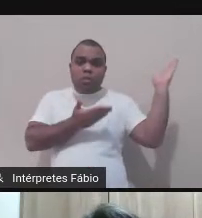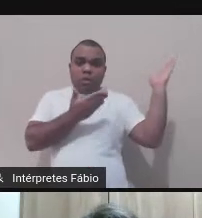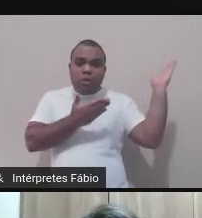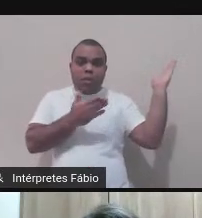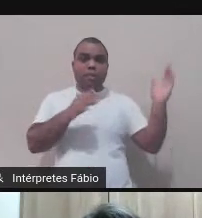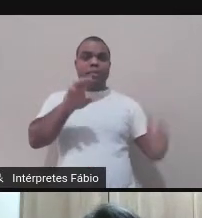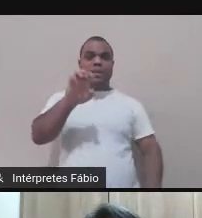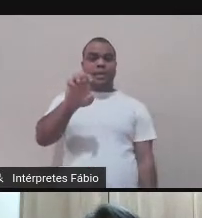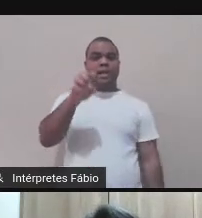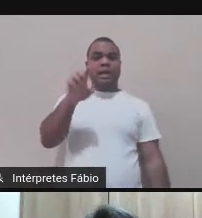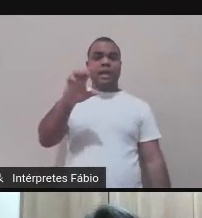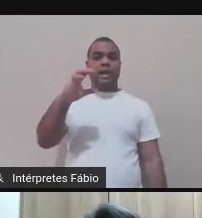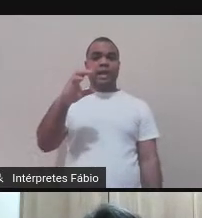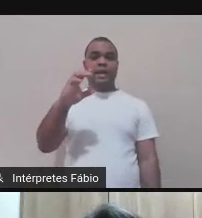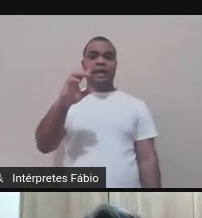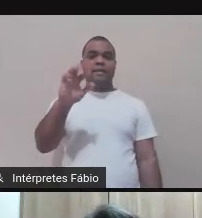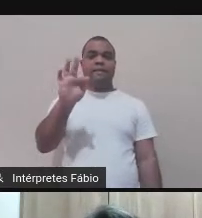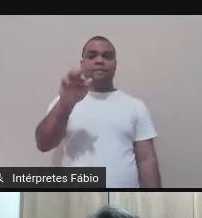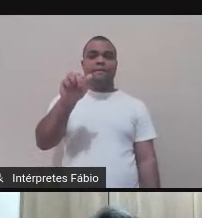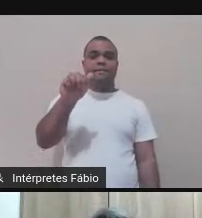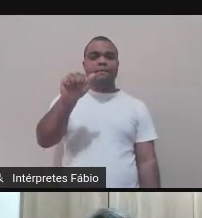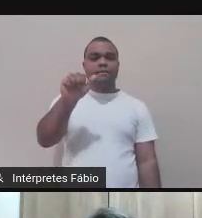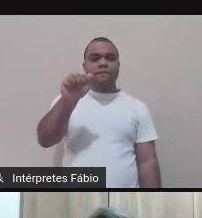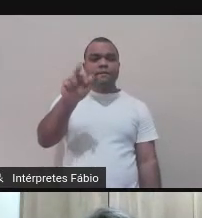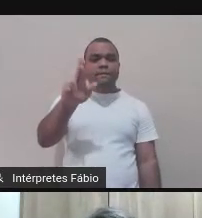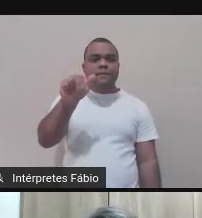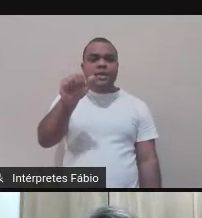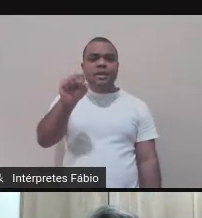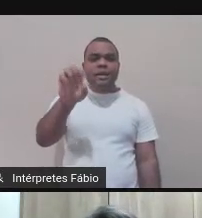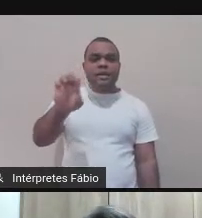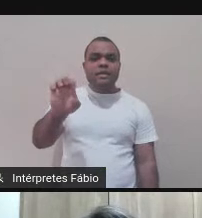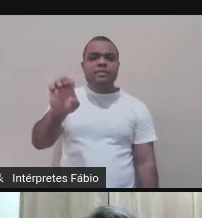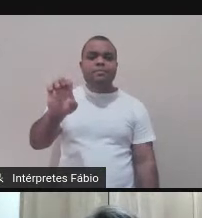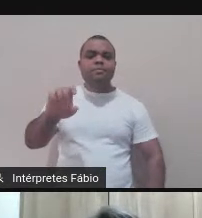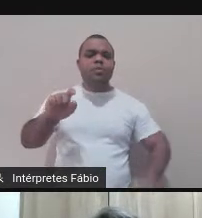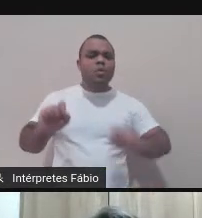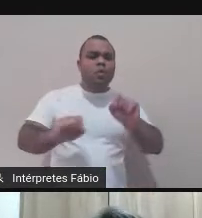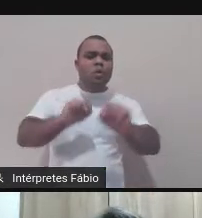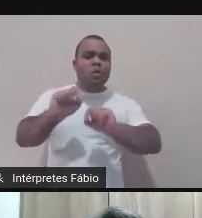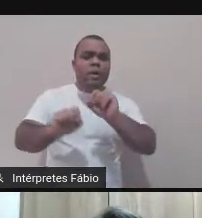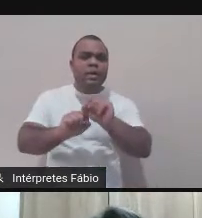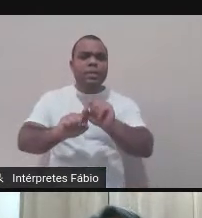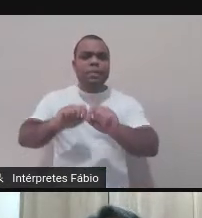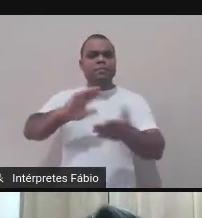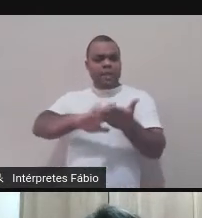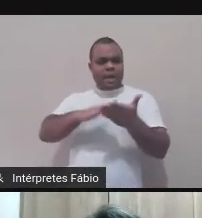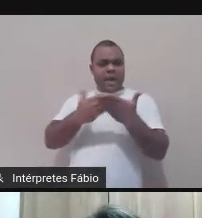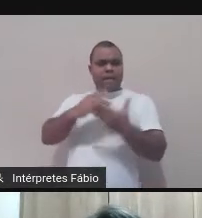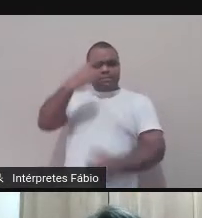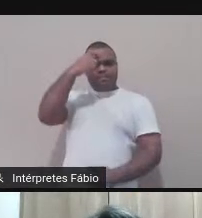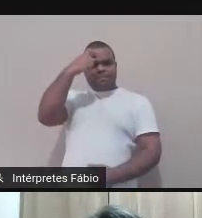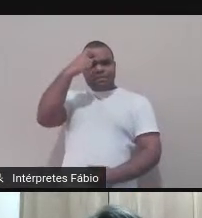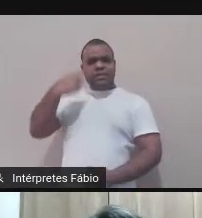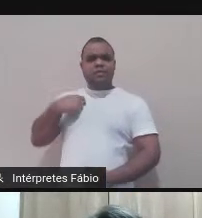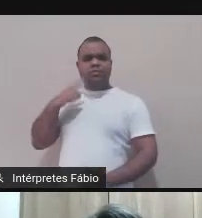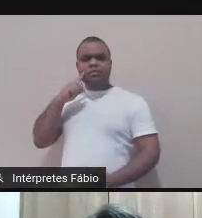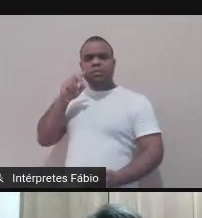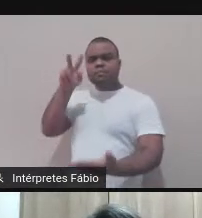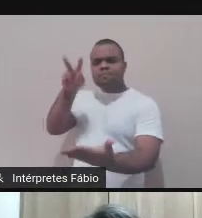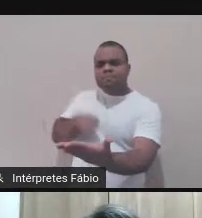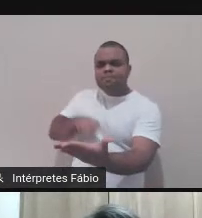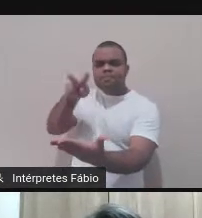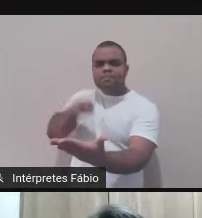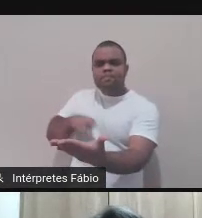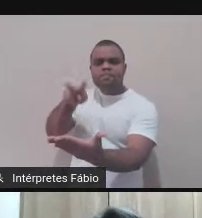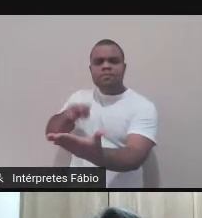interpretação, naquele momento déjà vu, aquele momento que o leitor, a fonte visual interagem através do texto